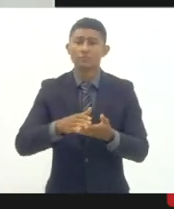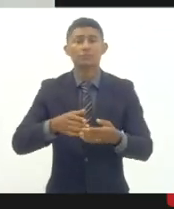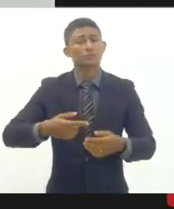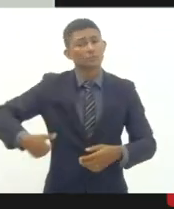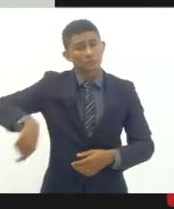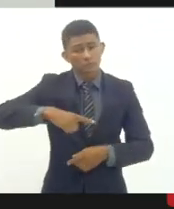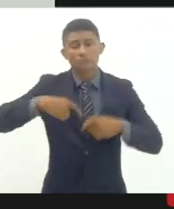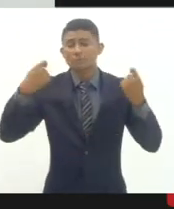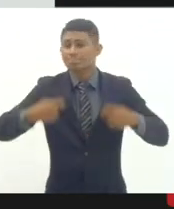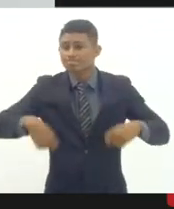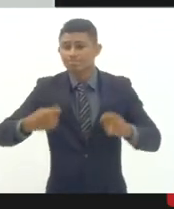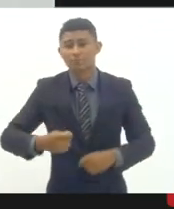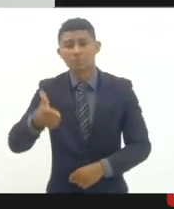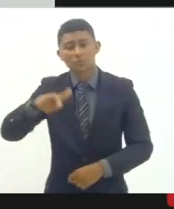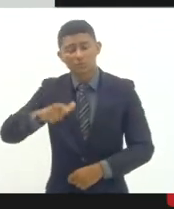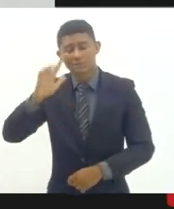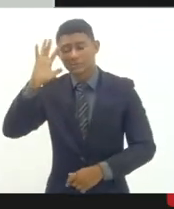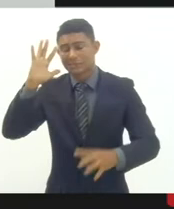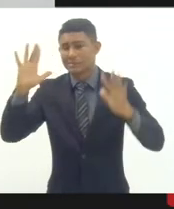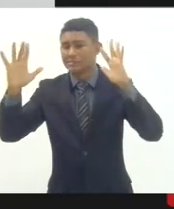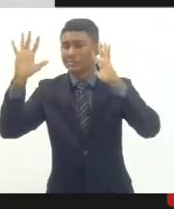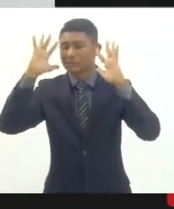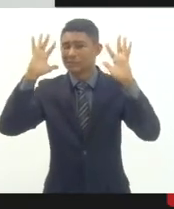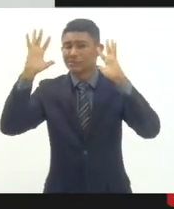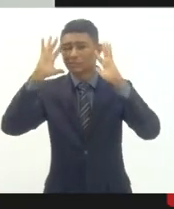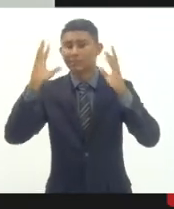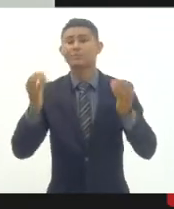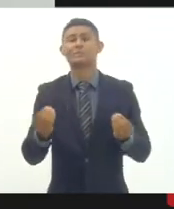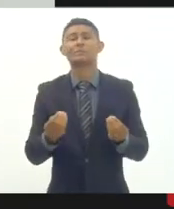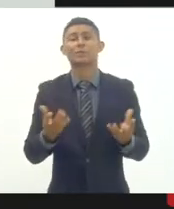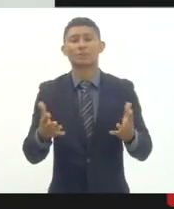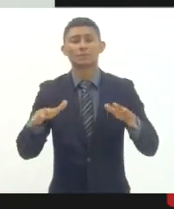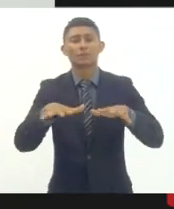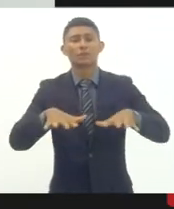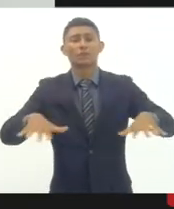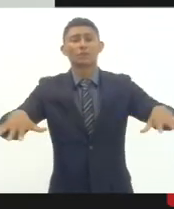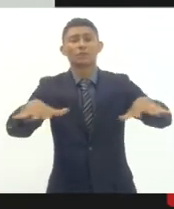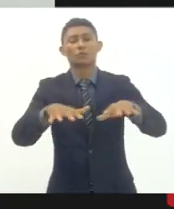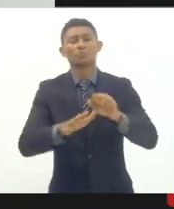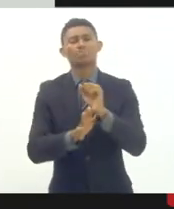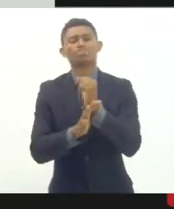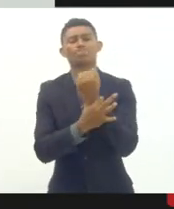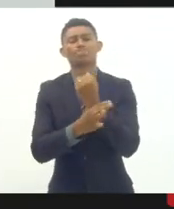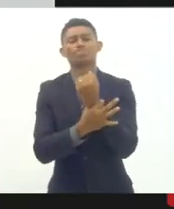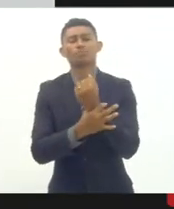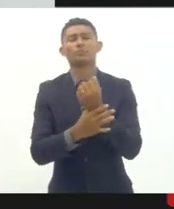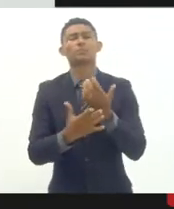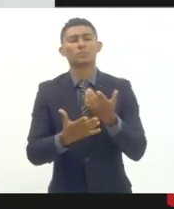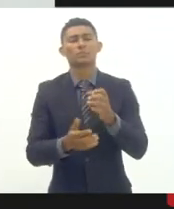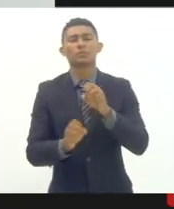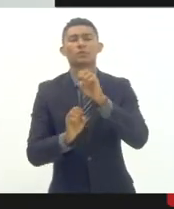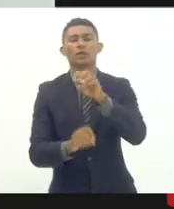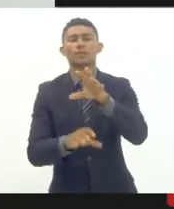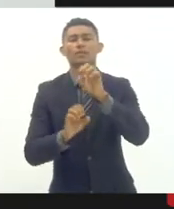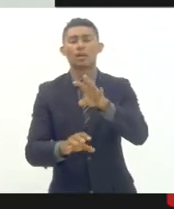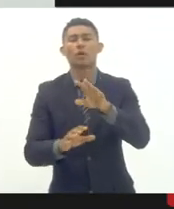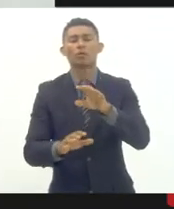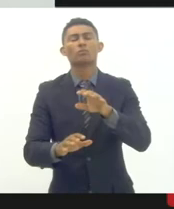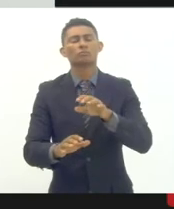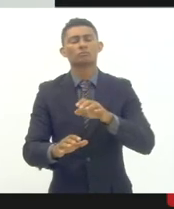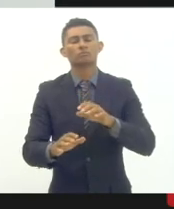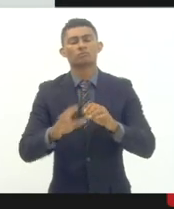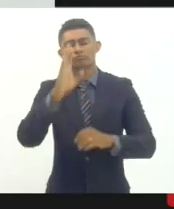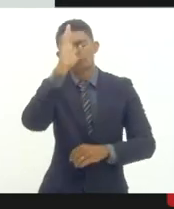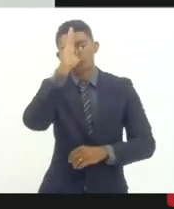para que a gente possa realmente garantir para todos uma educação pública de qualidade muito obrigado